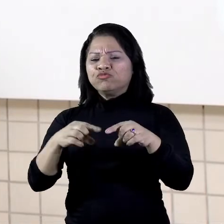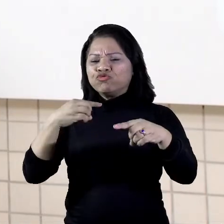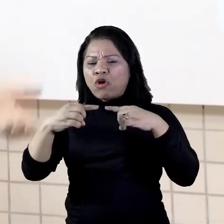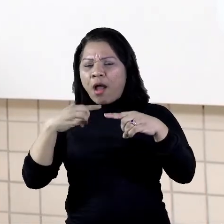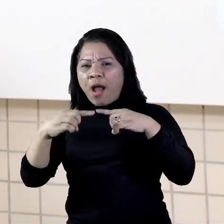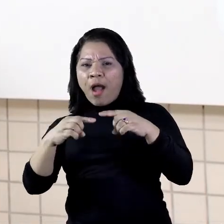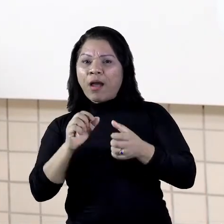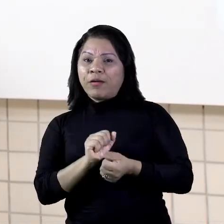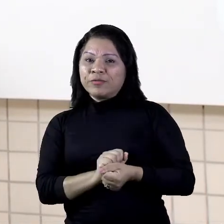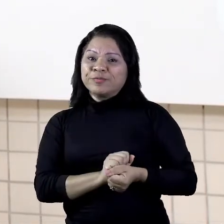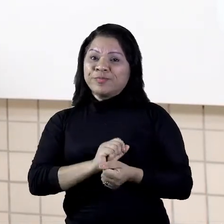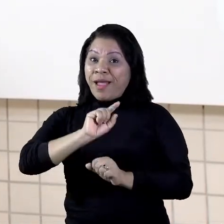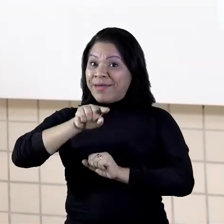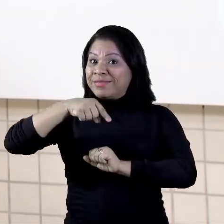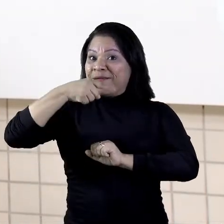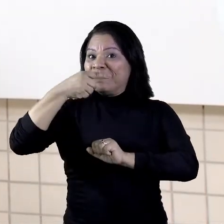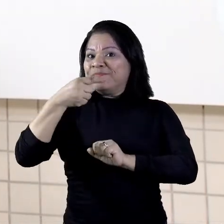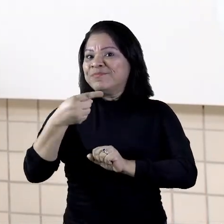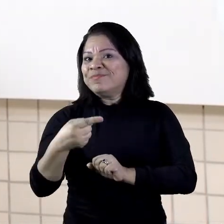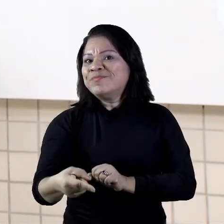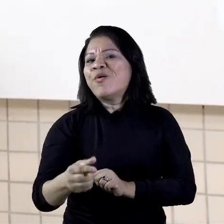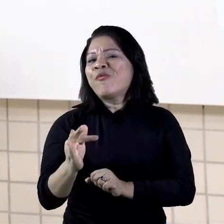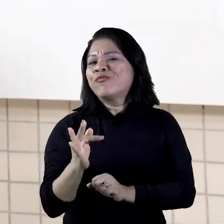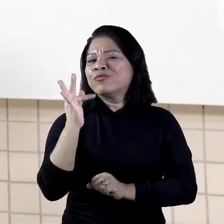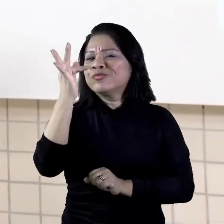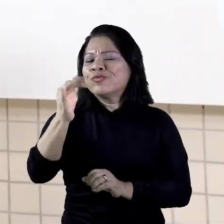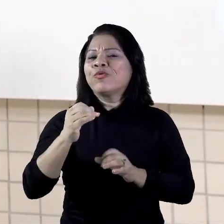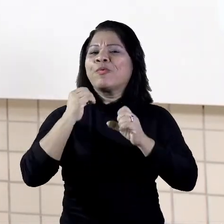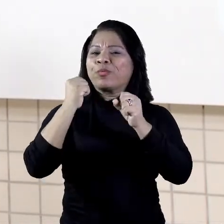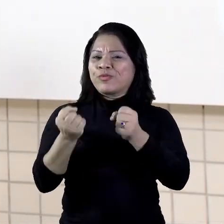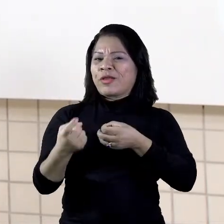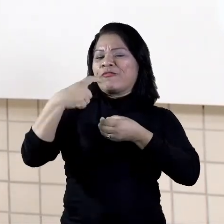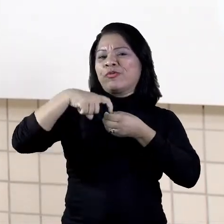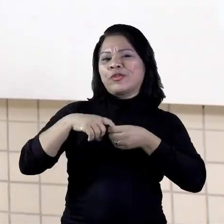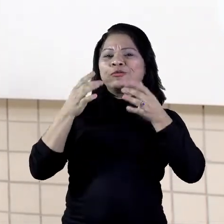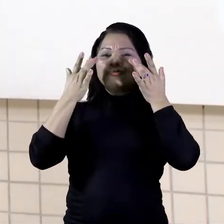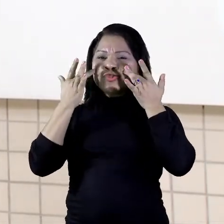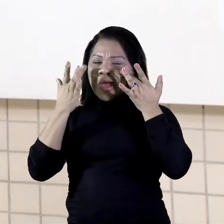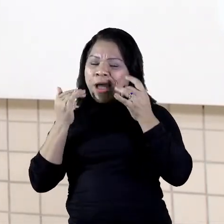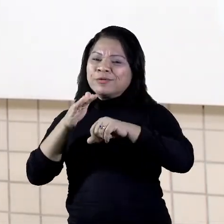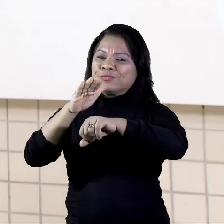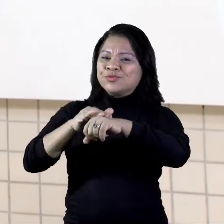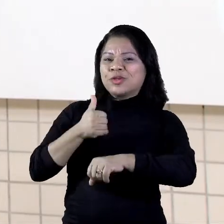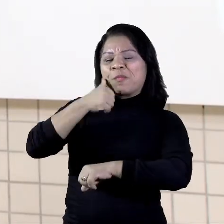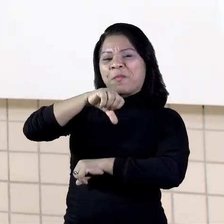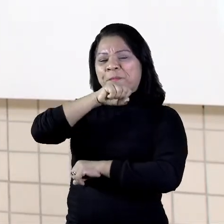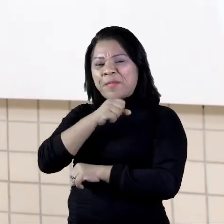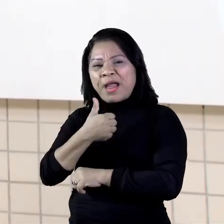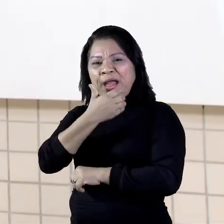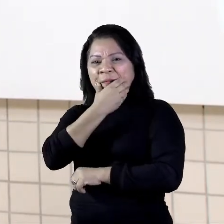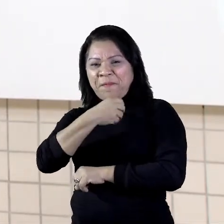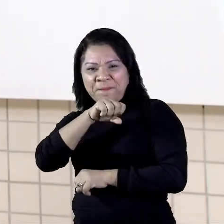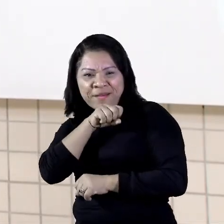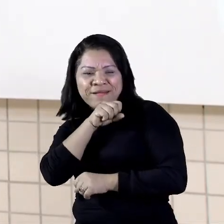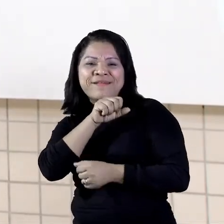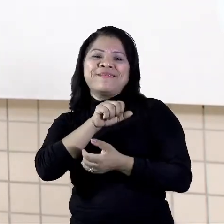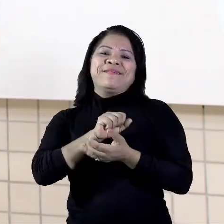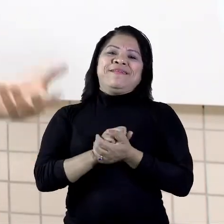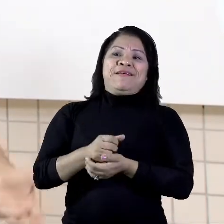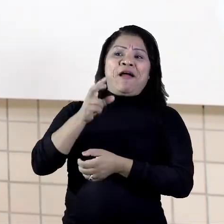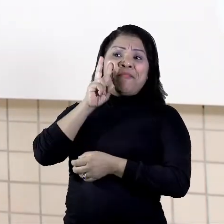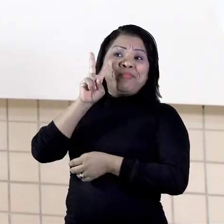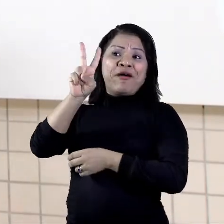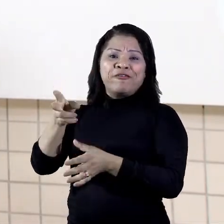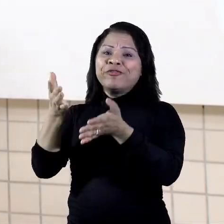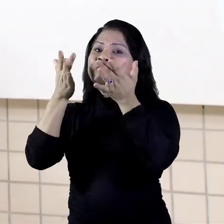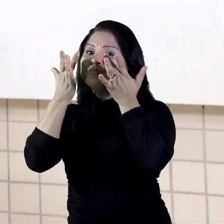aos teatros, aí você chama seu papai, sua mamãe, para ir assistir uma peça de teatro e ver